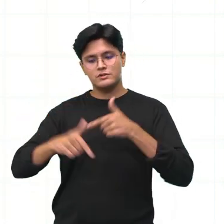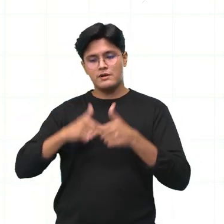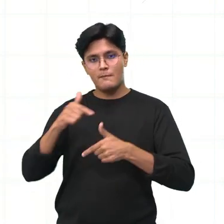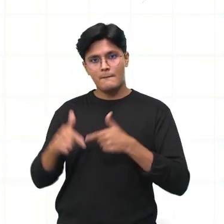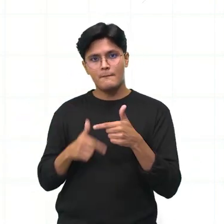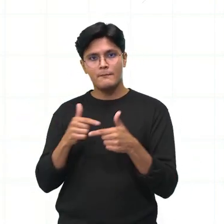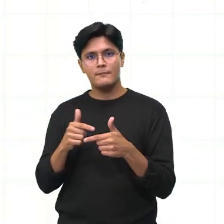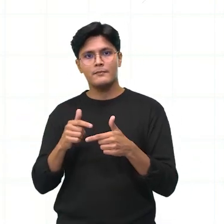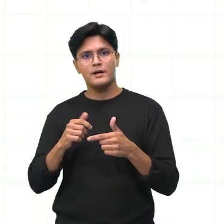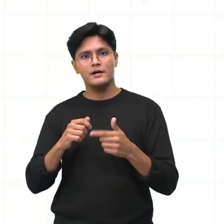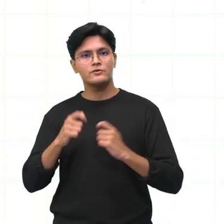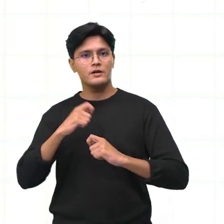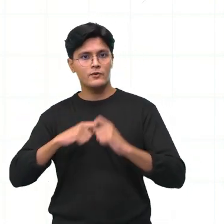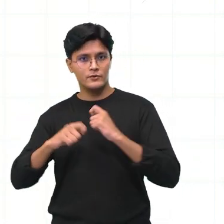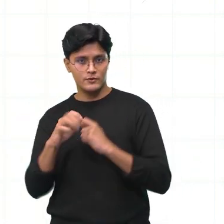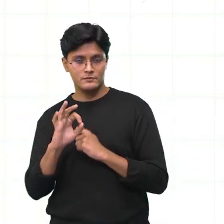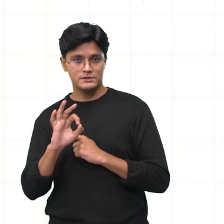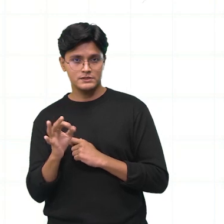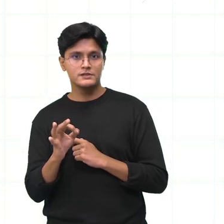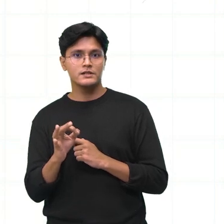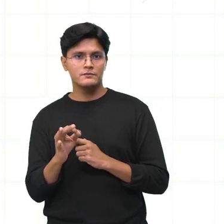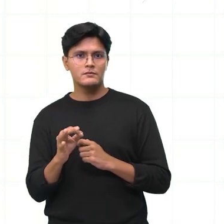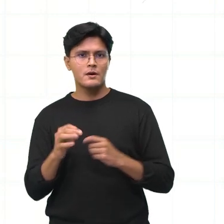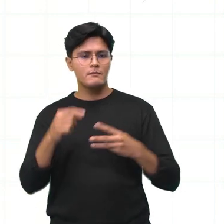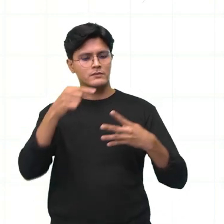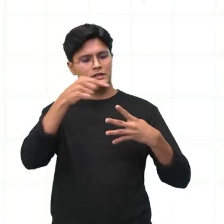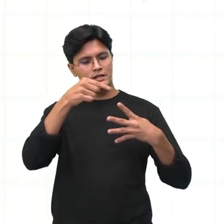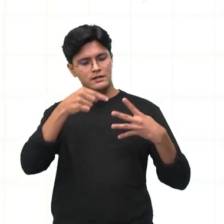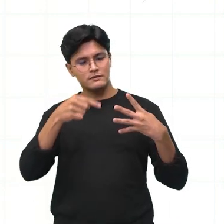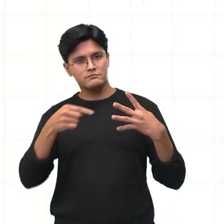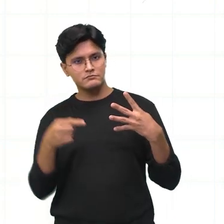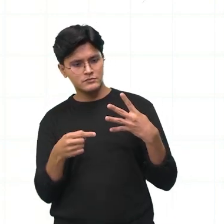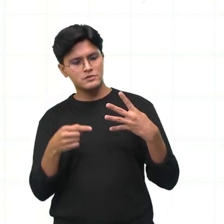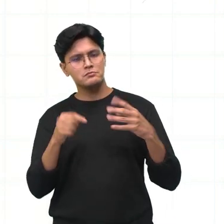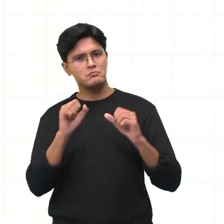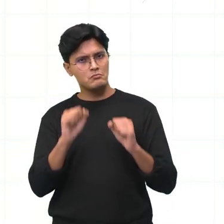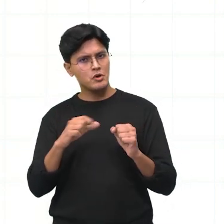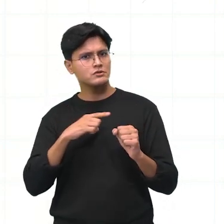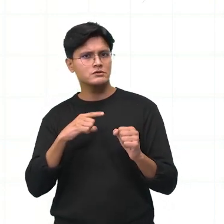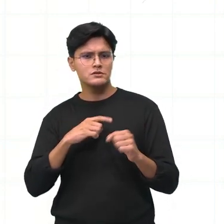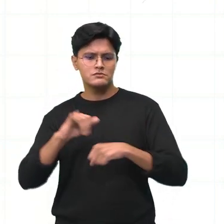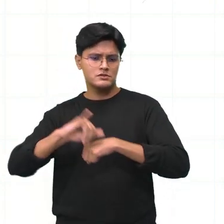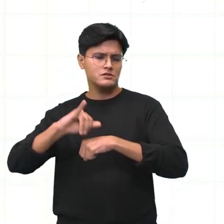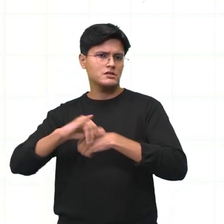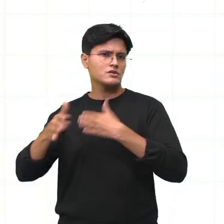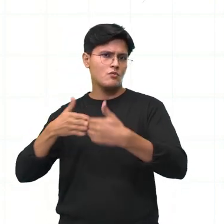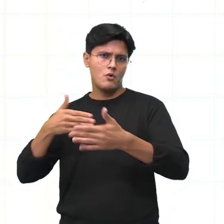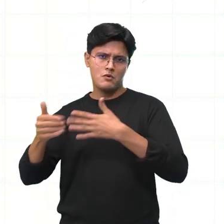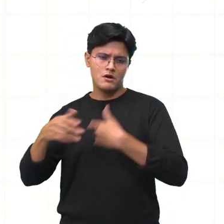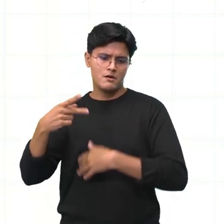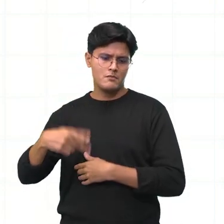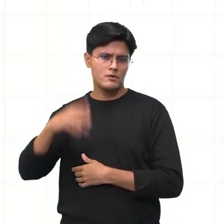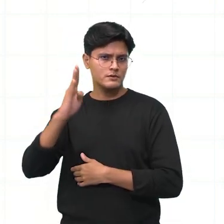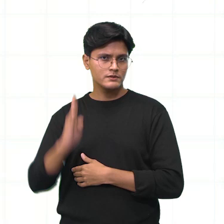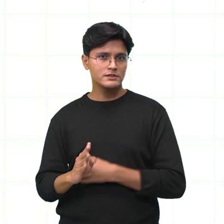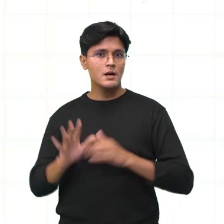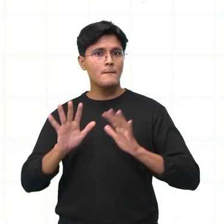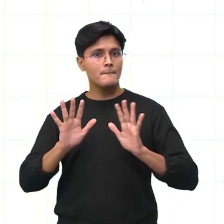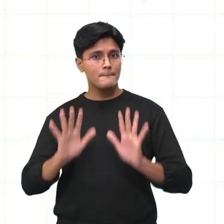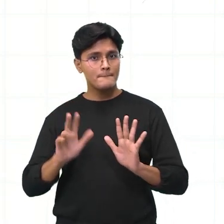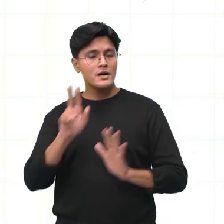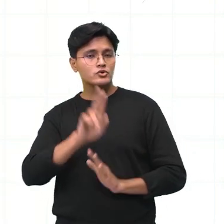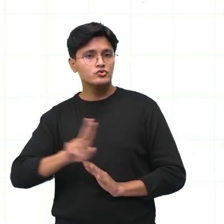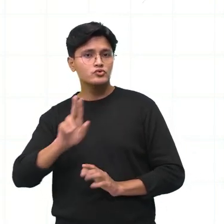são tópicos, né, são itens que você pode encontrar em qualquer cidade brasileira, certo? Mas nós utilizamos